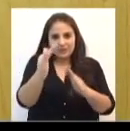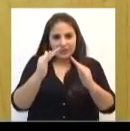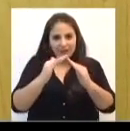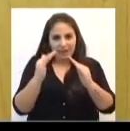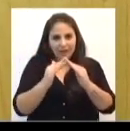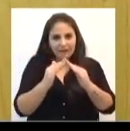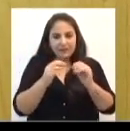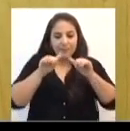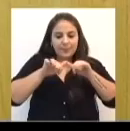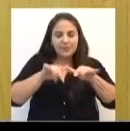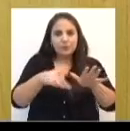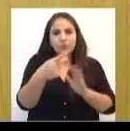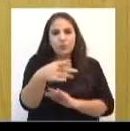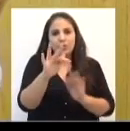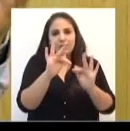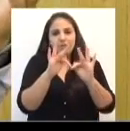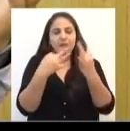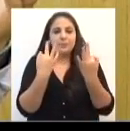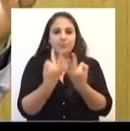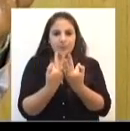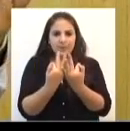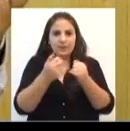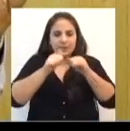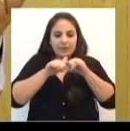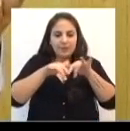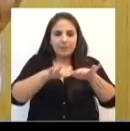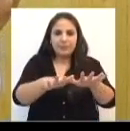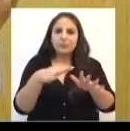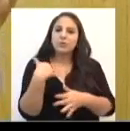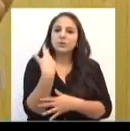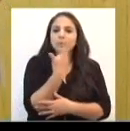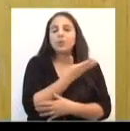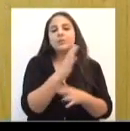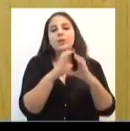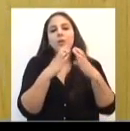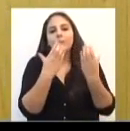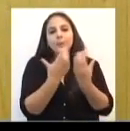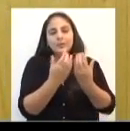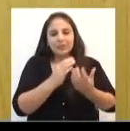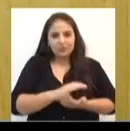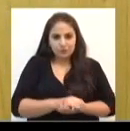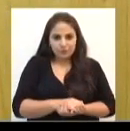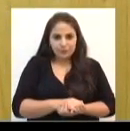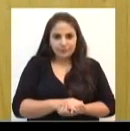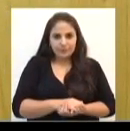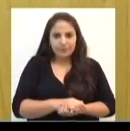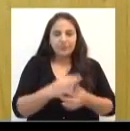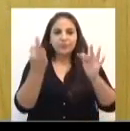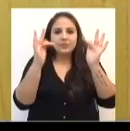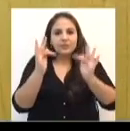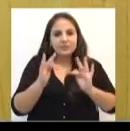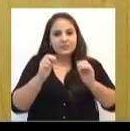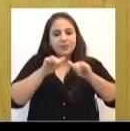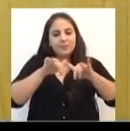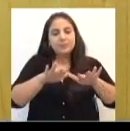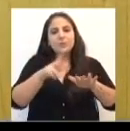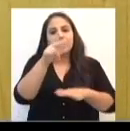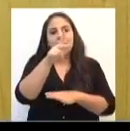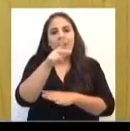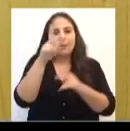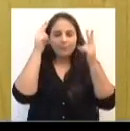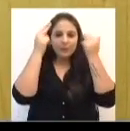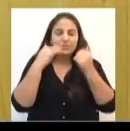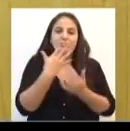abençoe a sua família e abençoe a nossa comunidade. Uma feliz e abençoada Páscoa a todos.